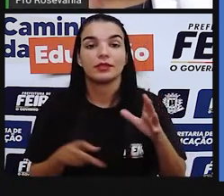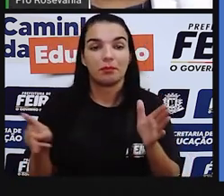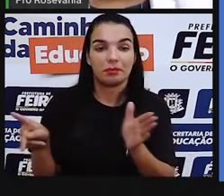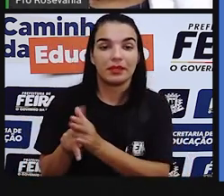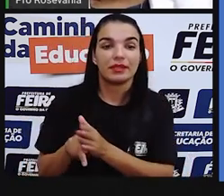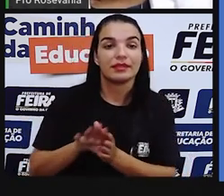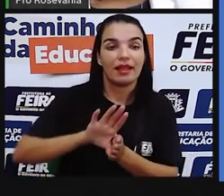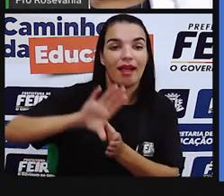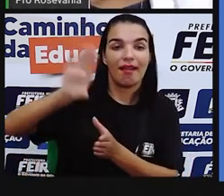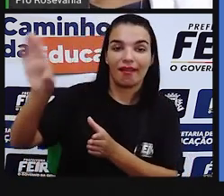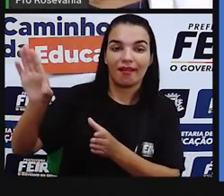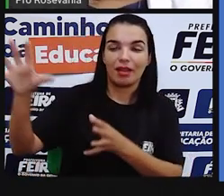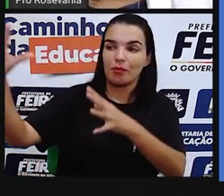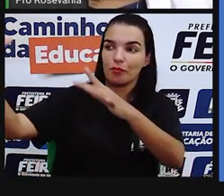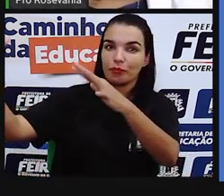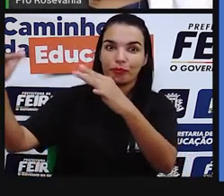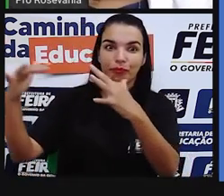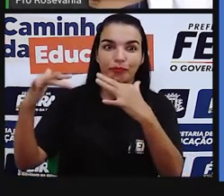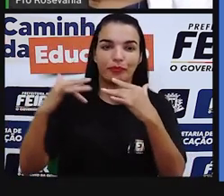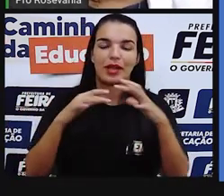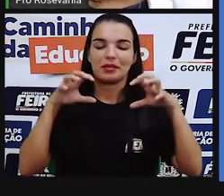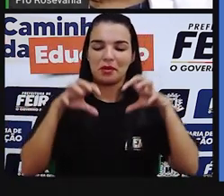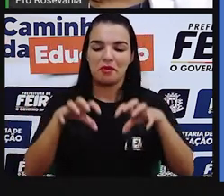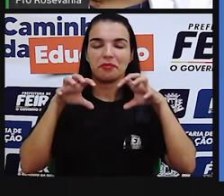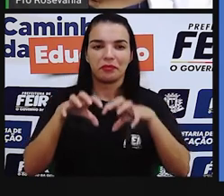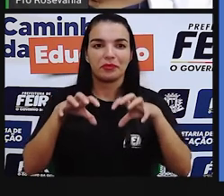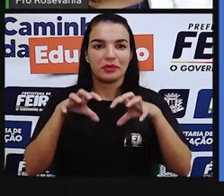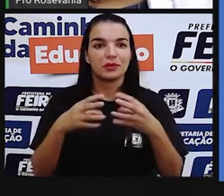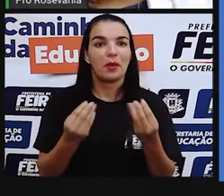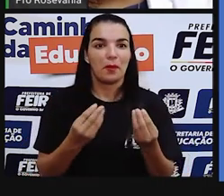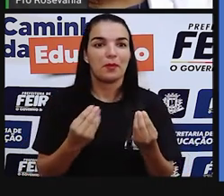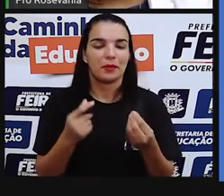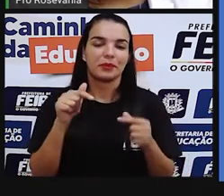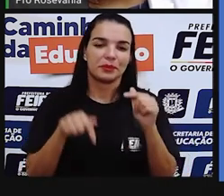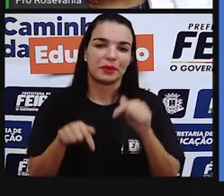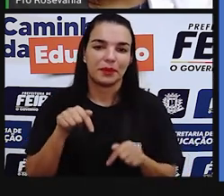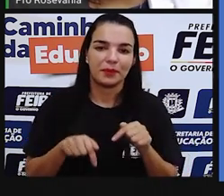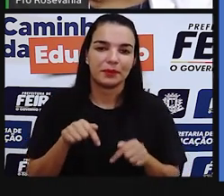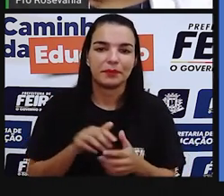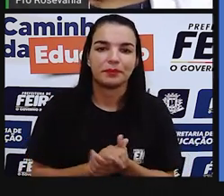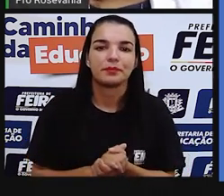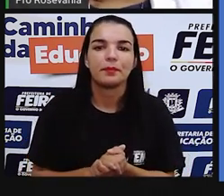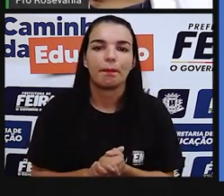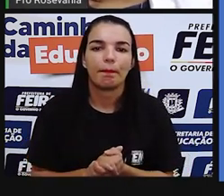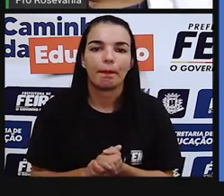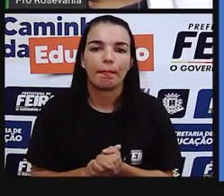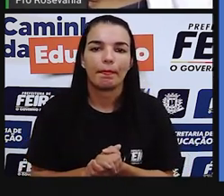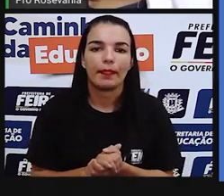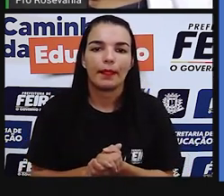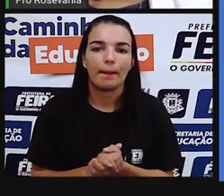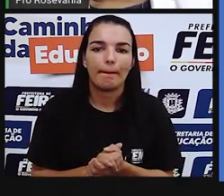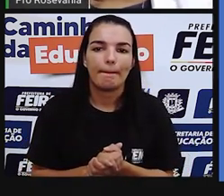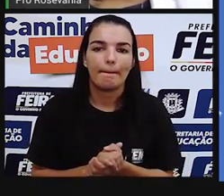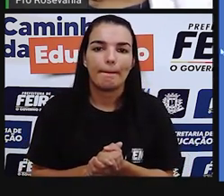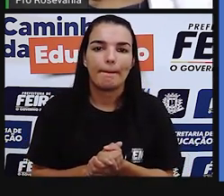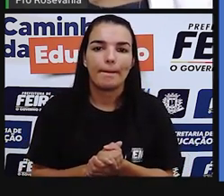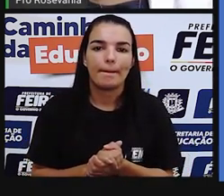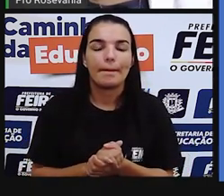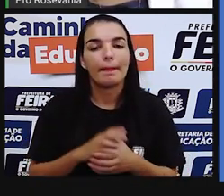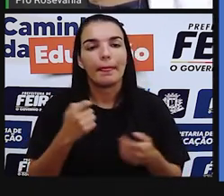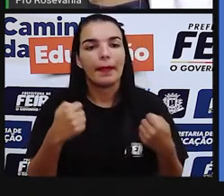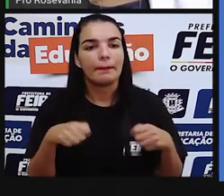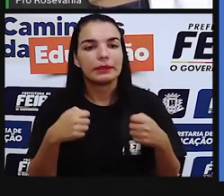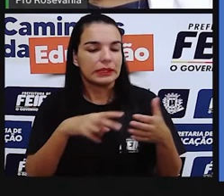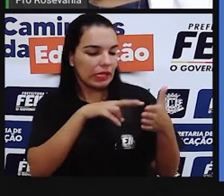limitação dos maus-tratos e isso ajudou a perpetuar aqui e essa questão que a gente também tem. Então, voltou de uma de outra forma